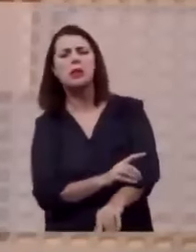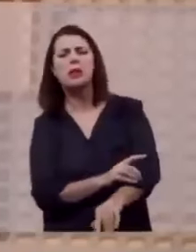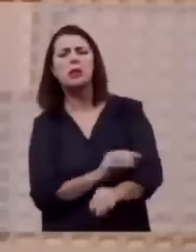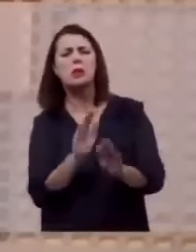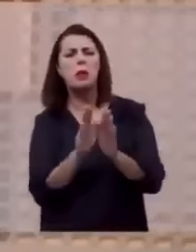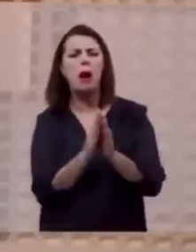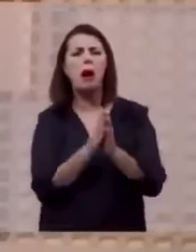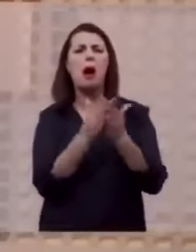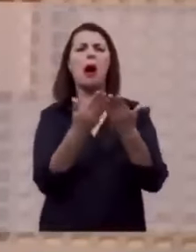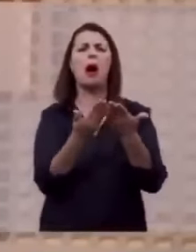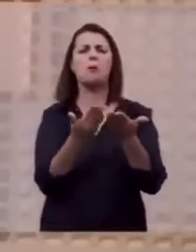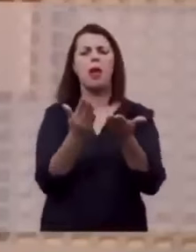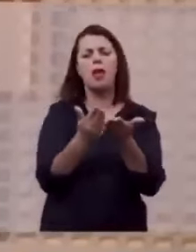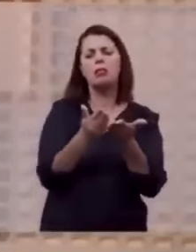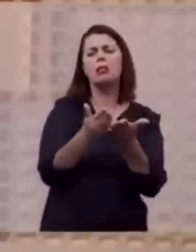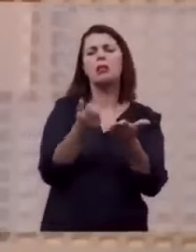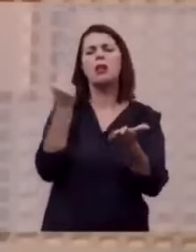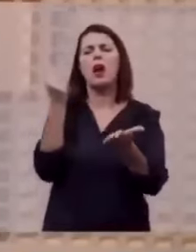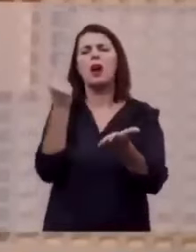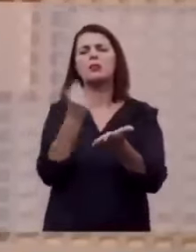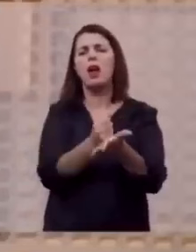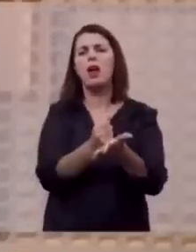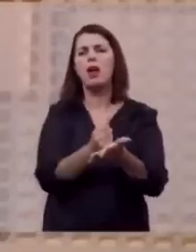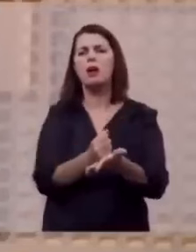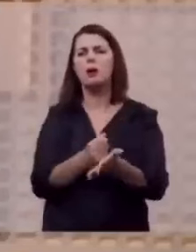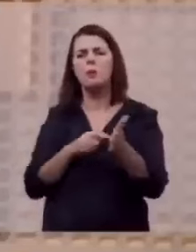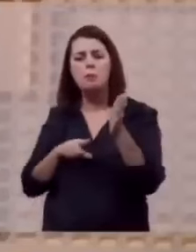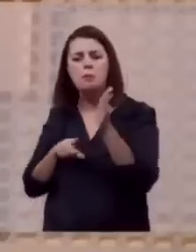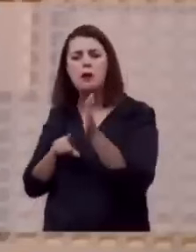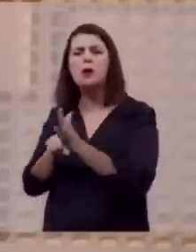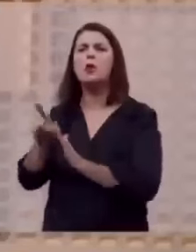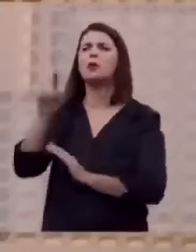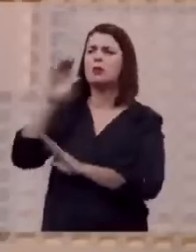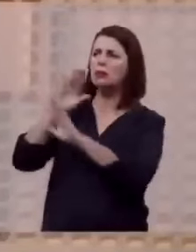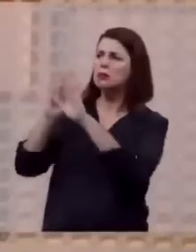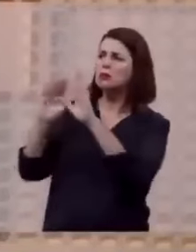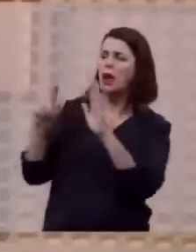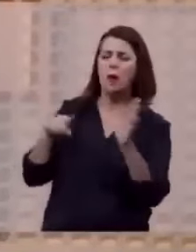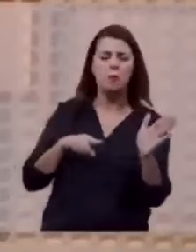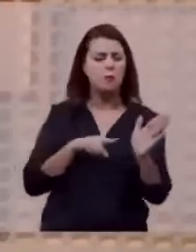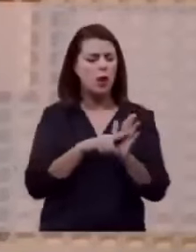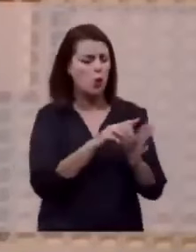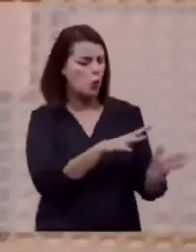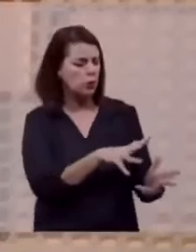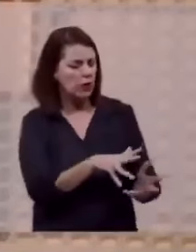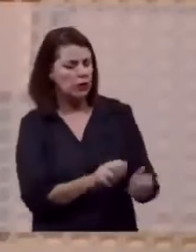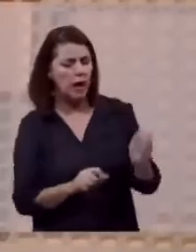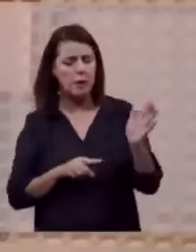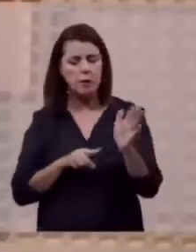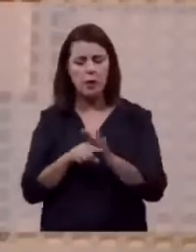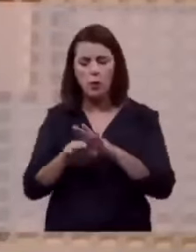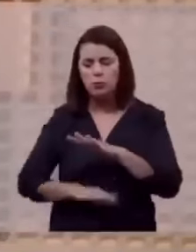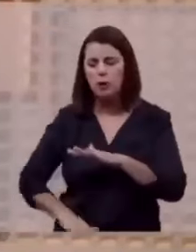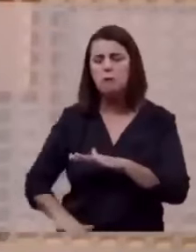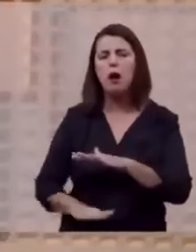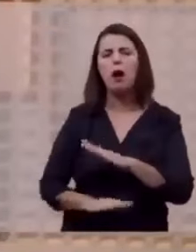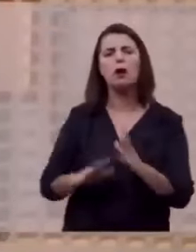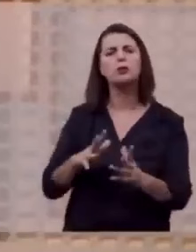e desatar-lhe os selos? E esta pergunta é feita no céu, esta pergunta é feita na terra, esta pergunta é feita debaixo da terra.